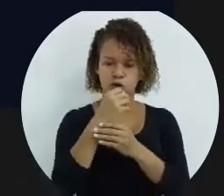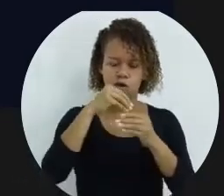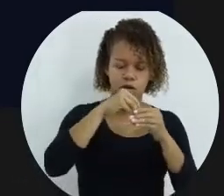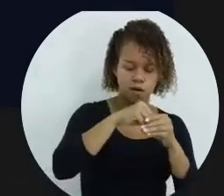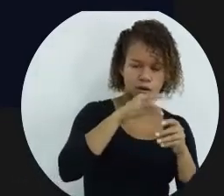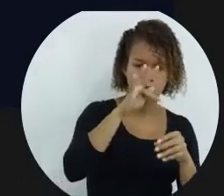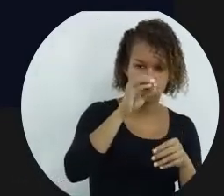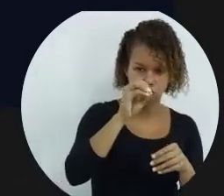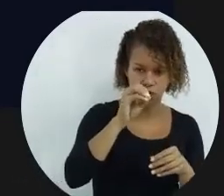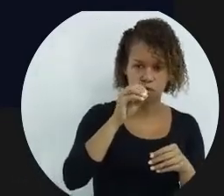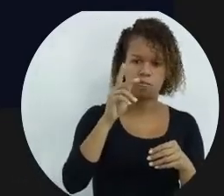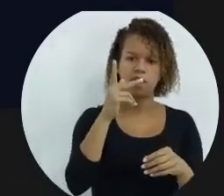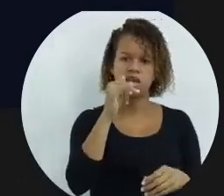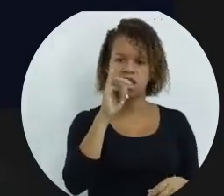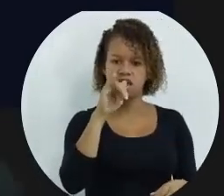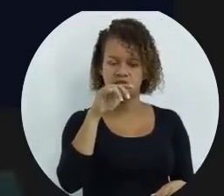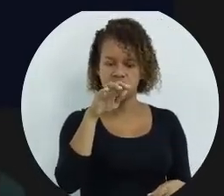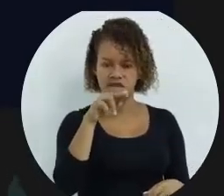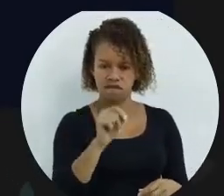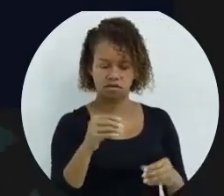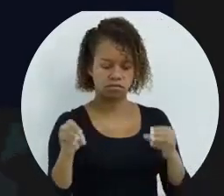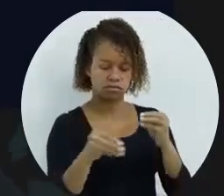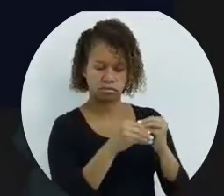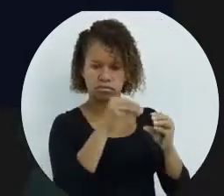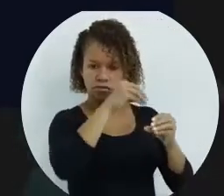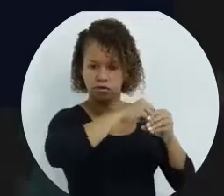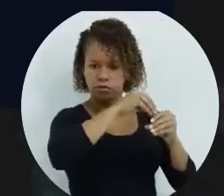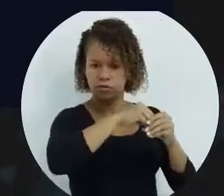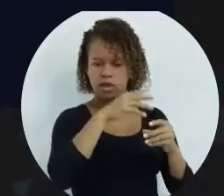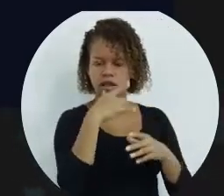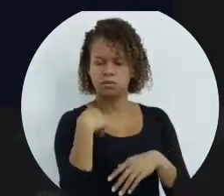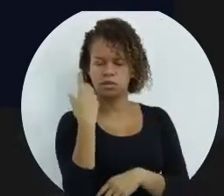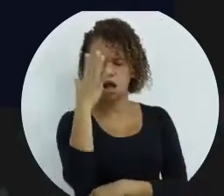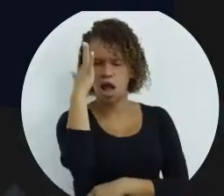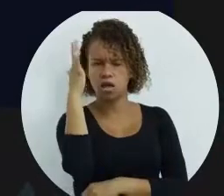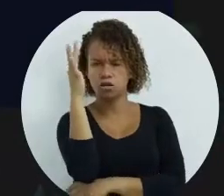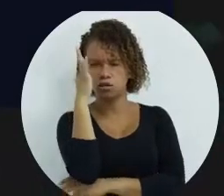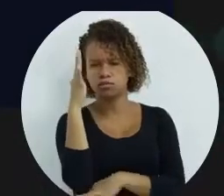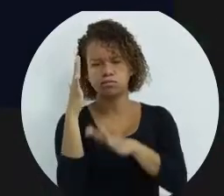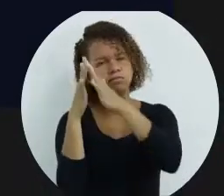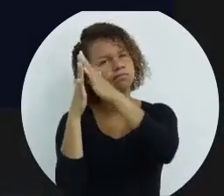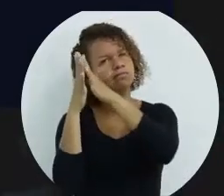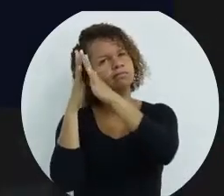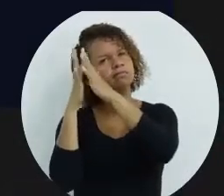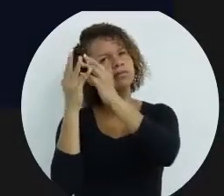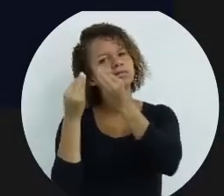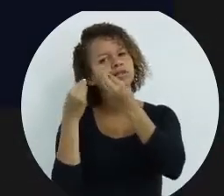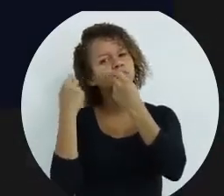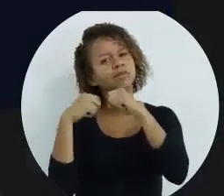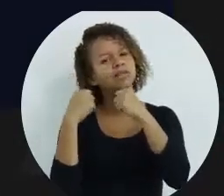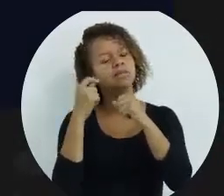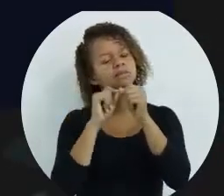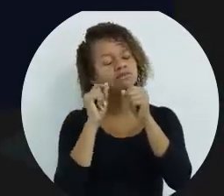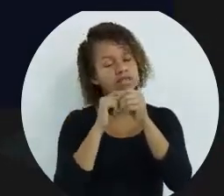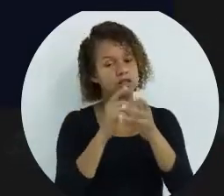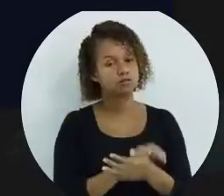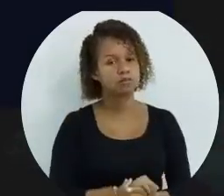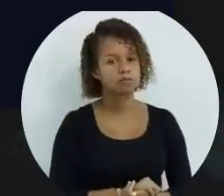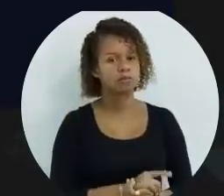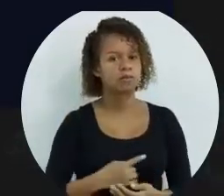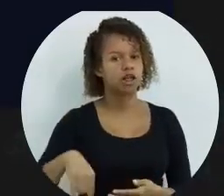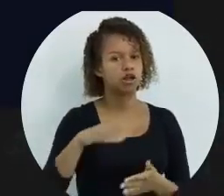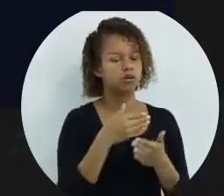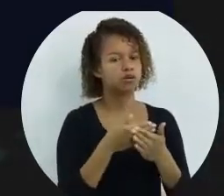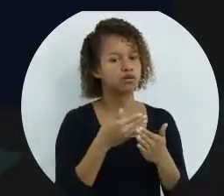laço for, if, pode fazer inversão. A gente tem que raciocinar o que a gente precisa para poder fazer. Certo?